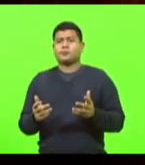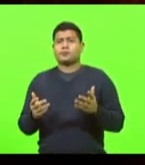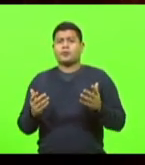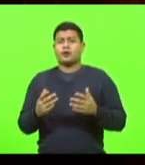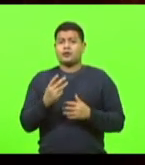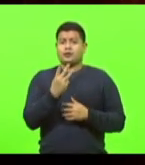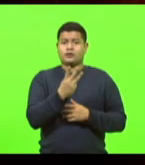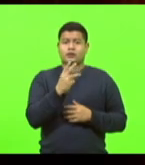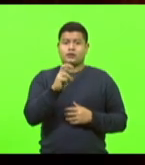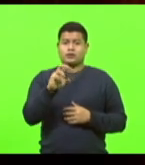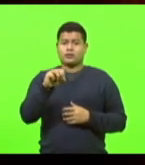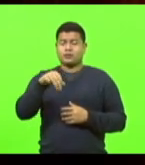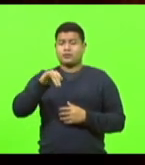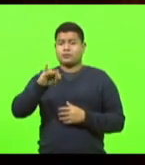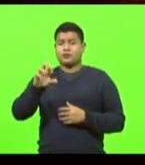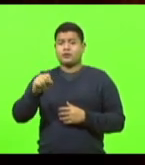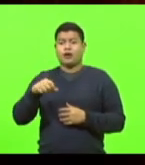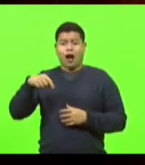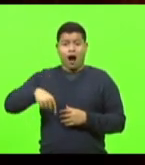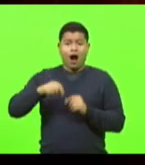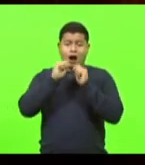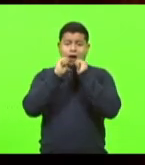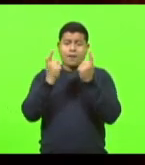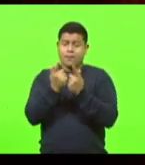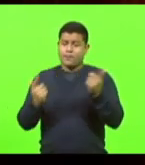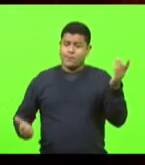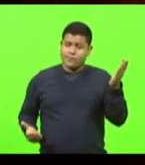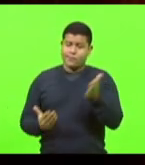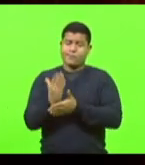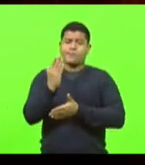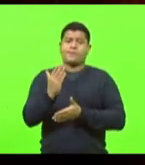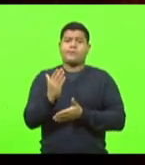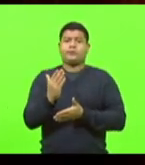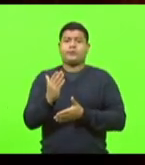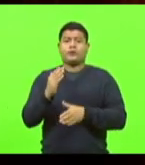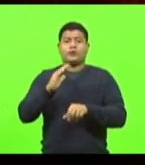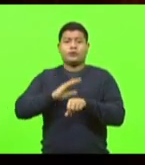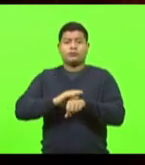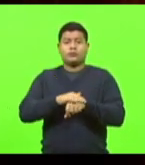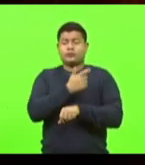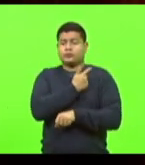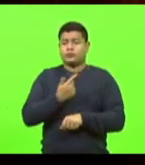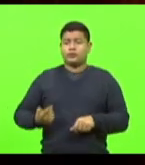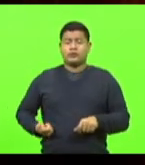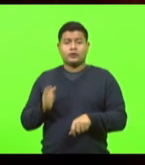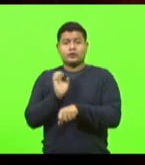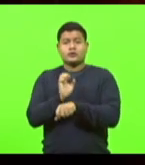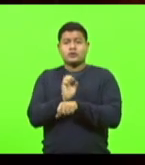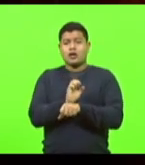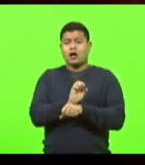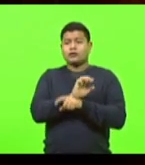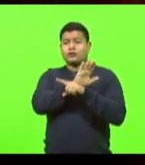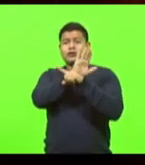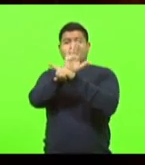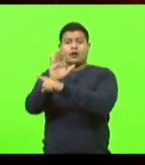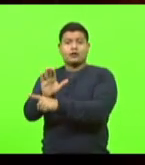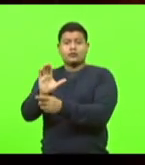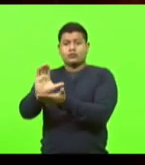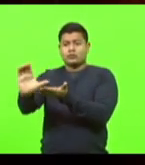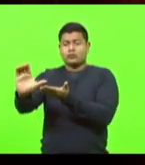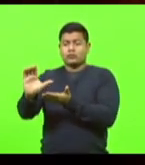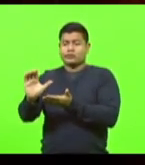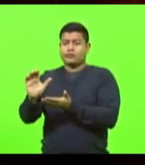milhões que a Assembleia aprovou, vindo do governo do Estado, para obras federais importantes, como a